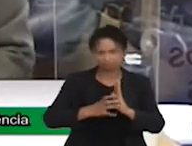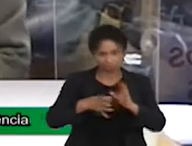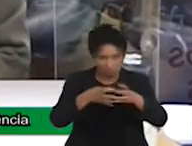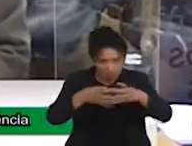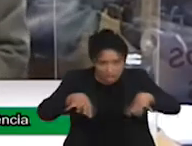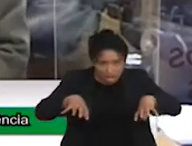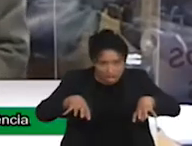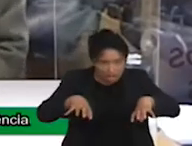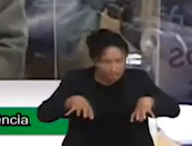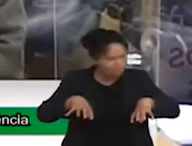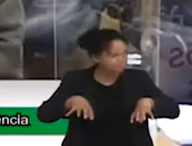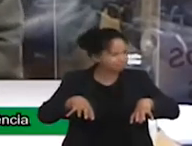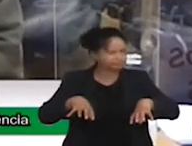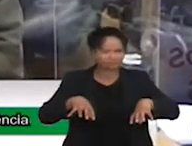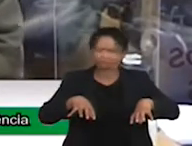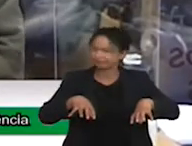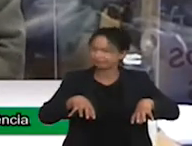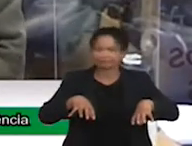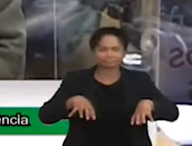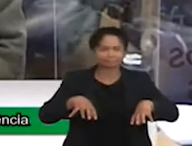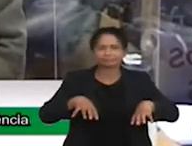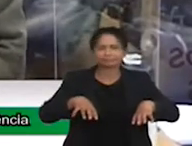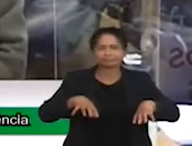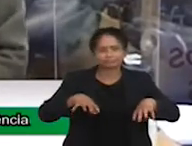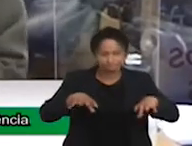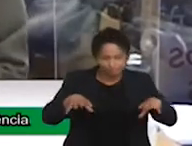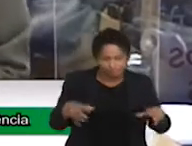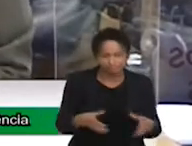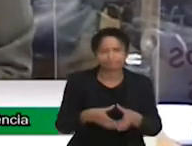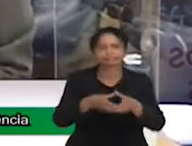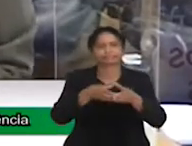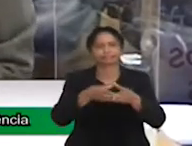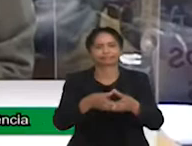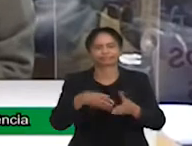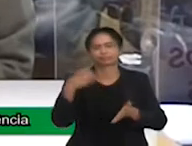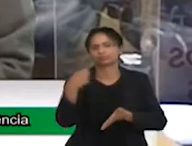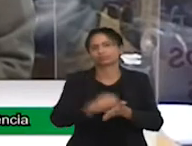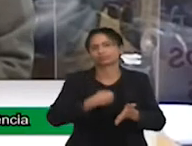direita, ela é da dignidade, ela é da cidadania.